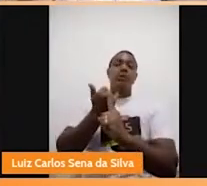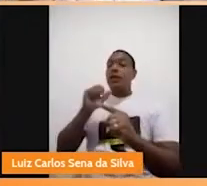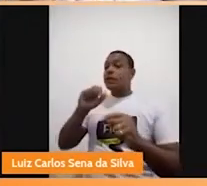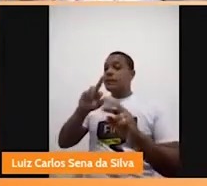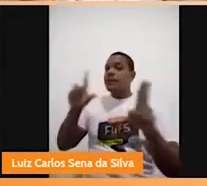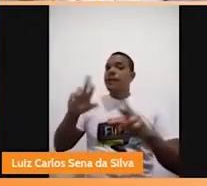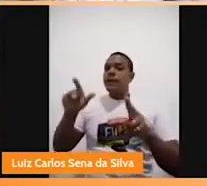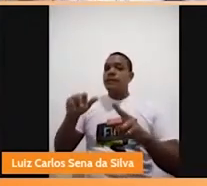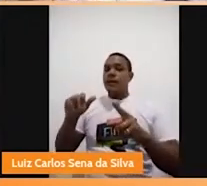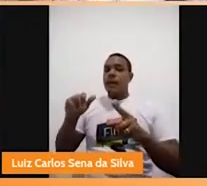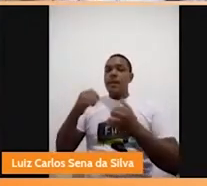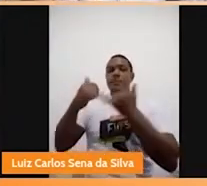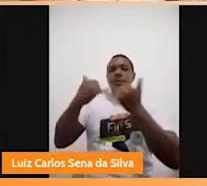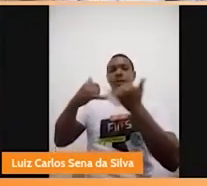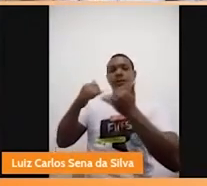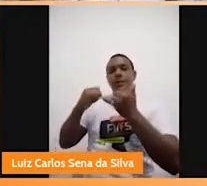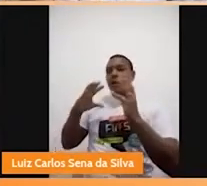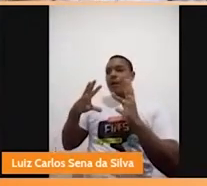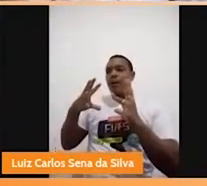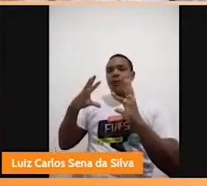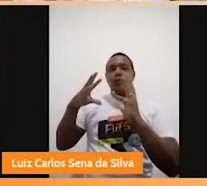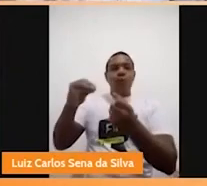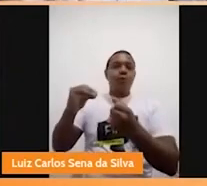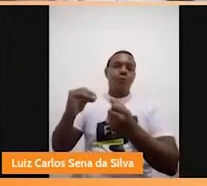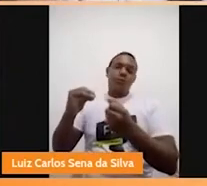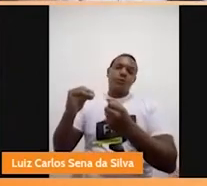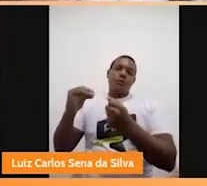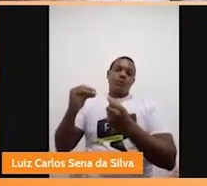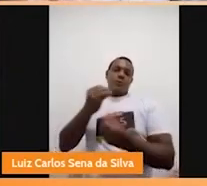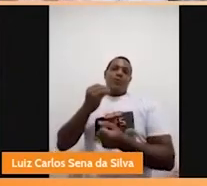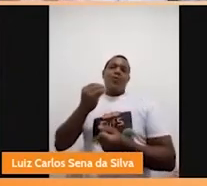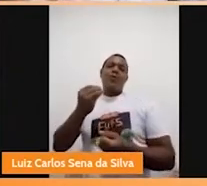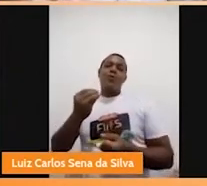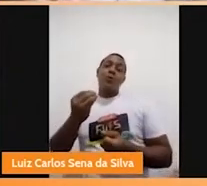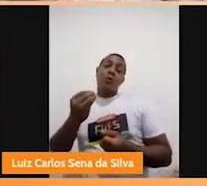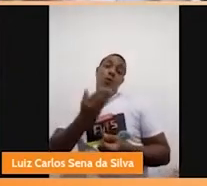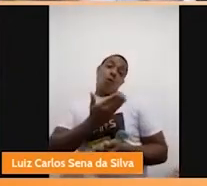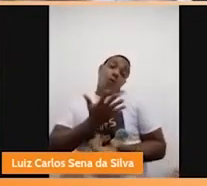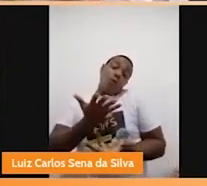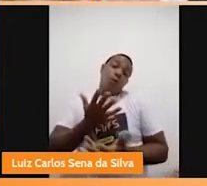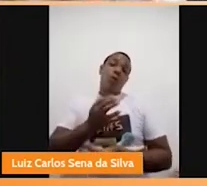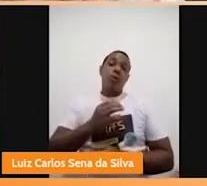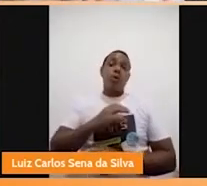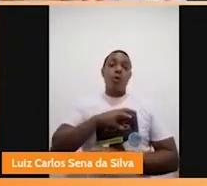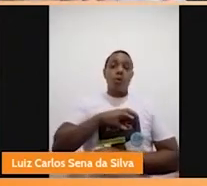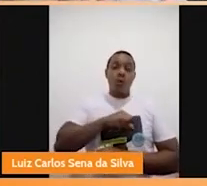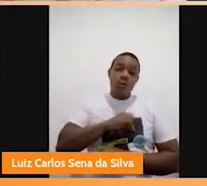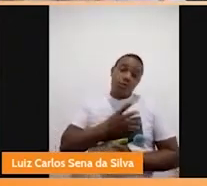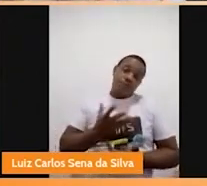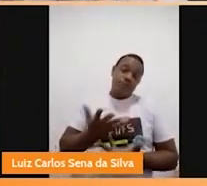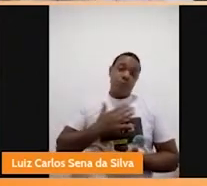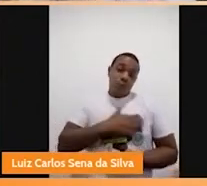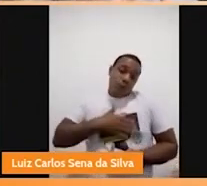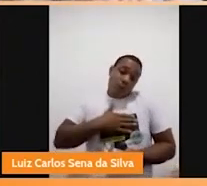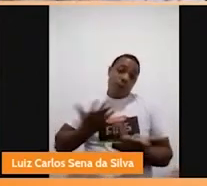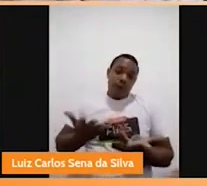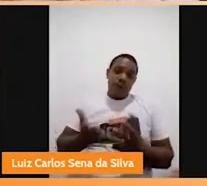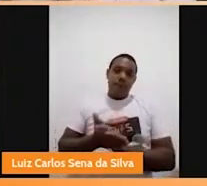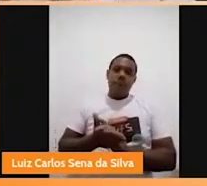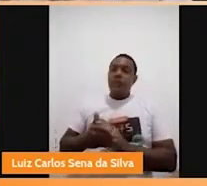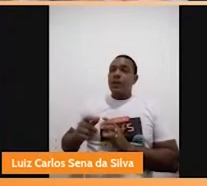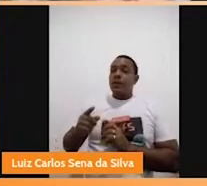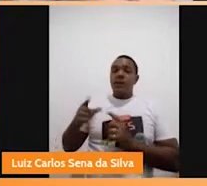Porque quando chamavam de capitã gancho, menina esquisita, quatro olhos, isso, aquilo, isso magoa, isso fere, isso